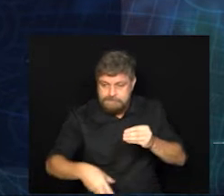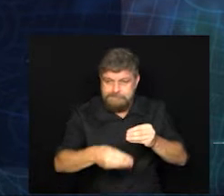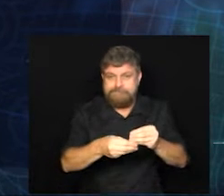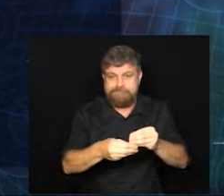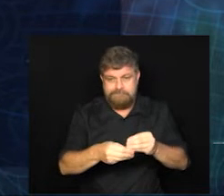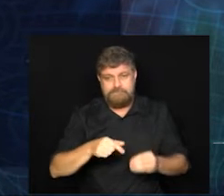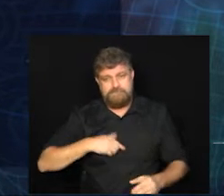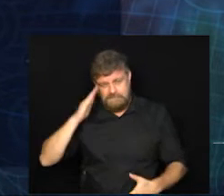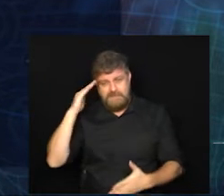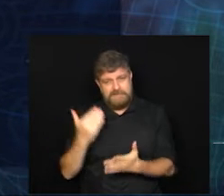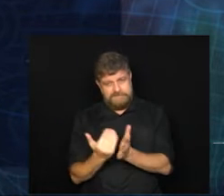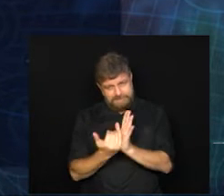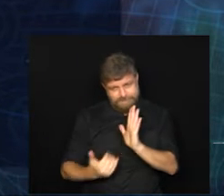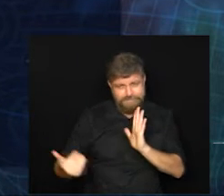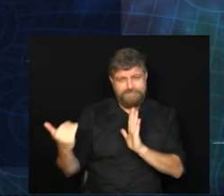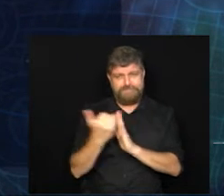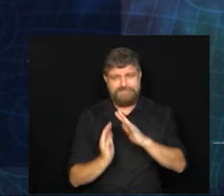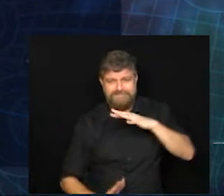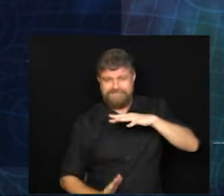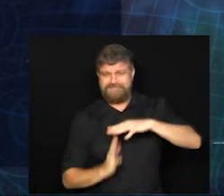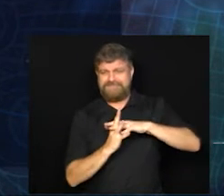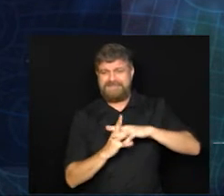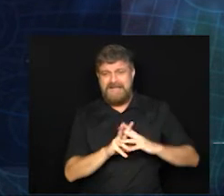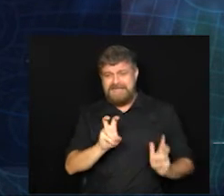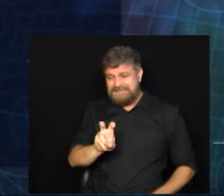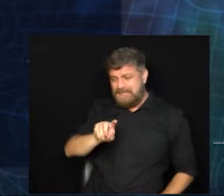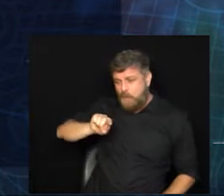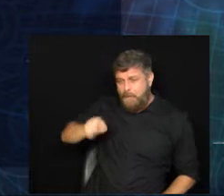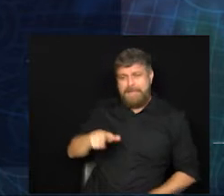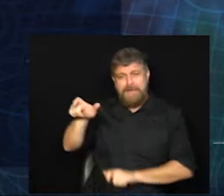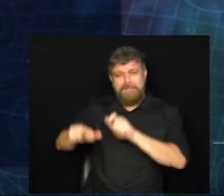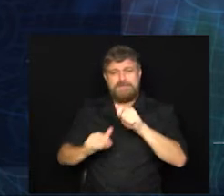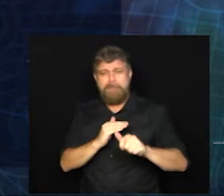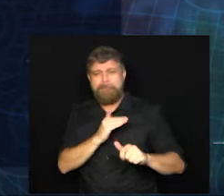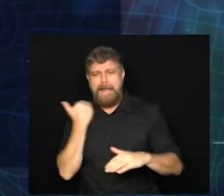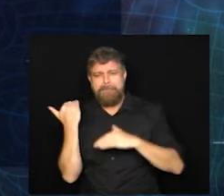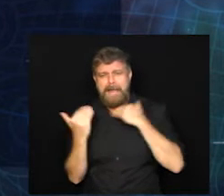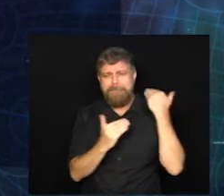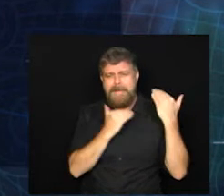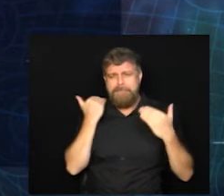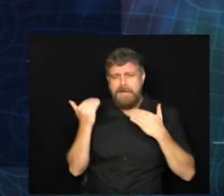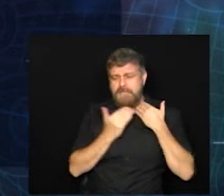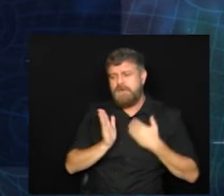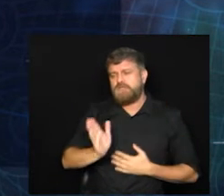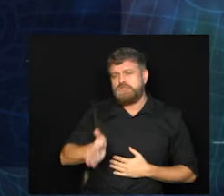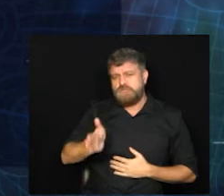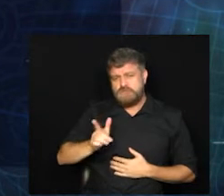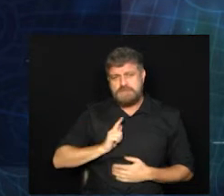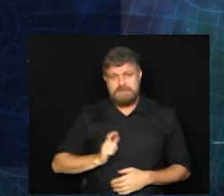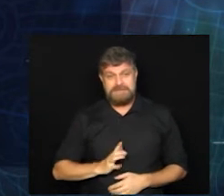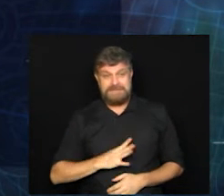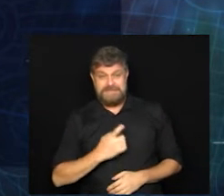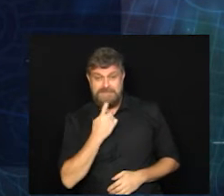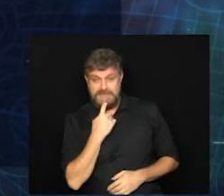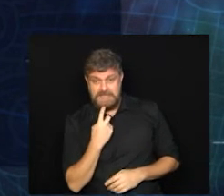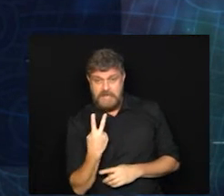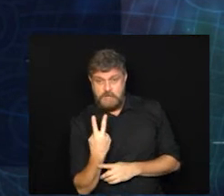provavelmente já supera as 5.000 mortes pela Covid-19. Campinas, 2